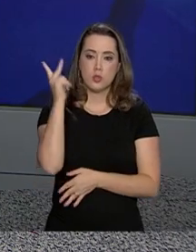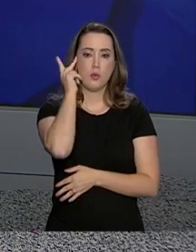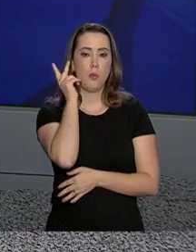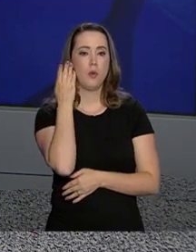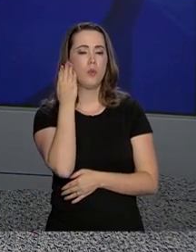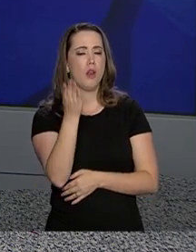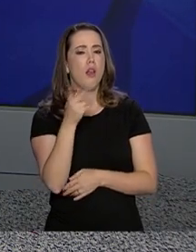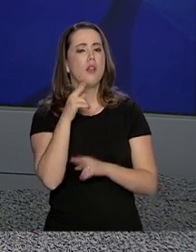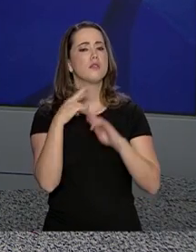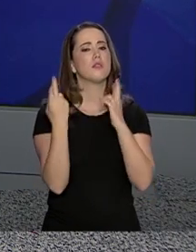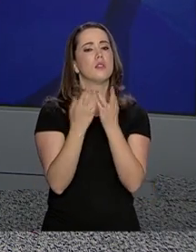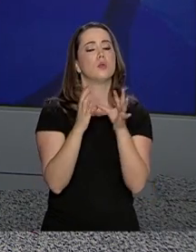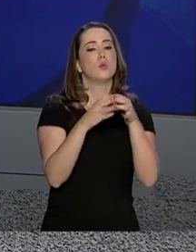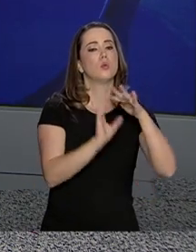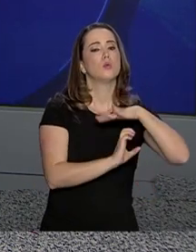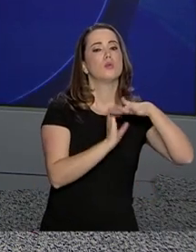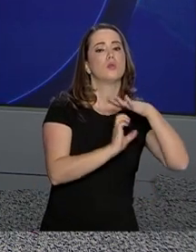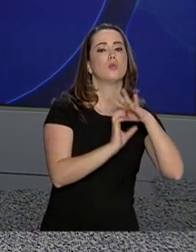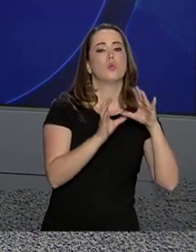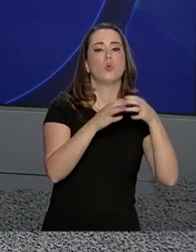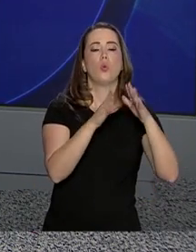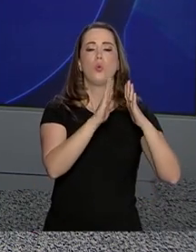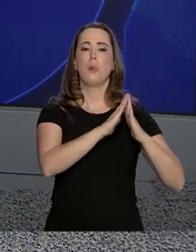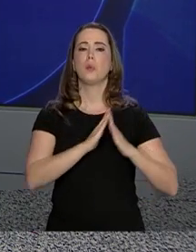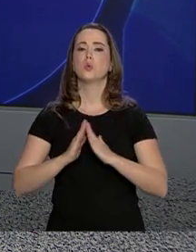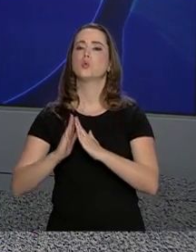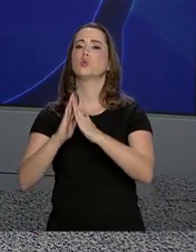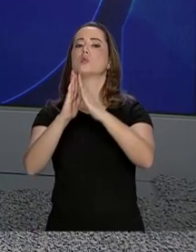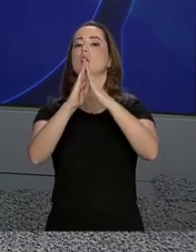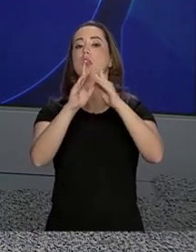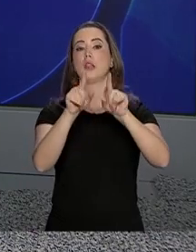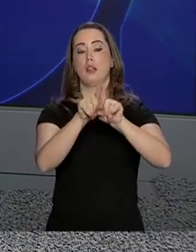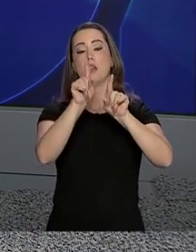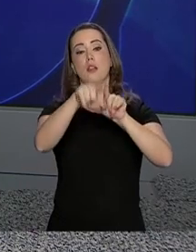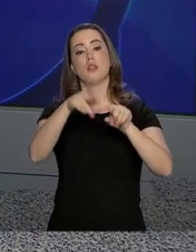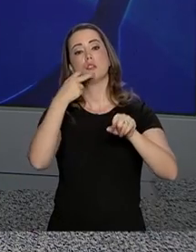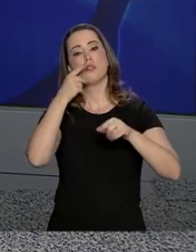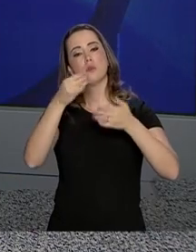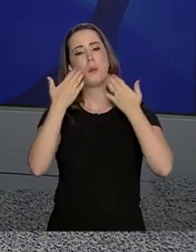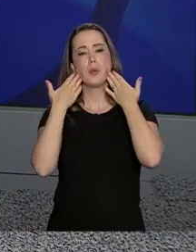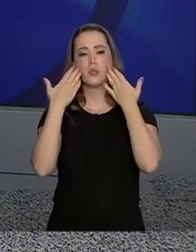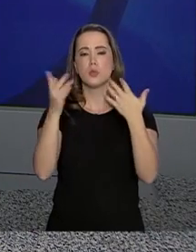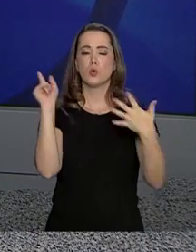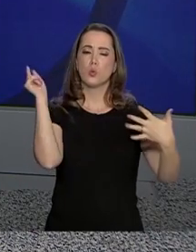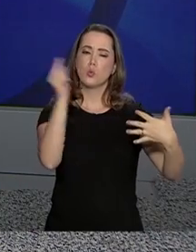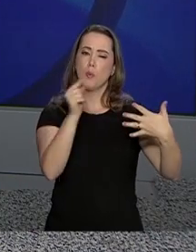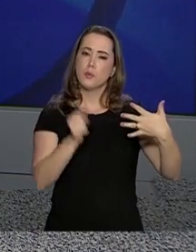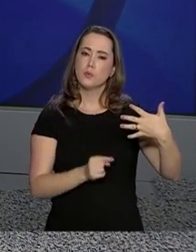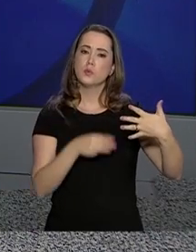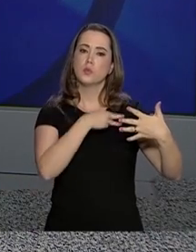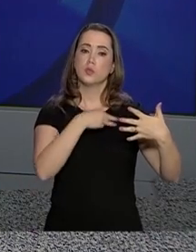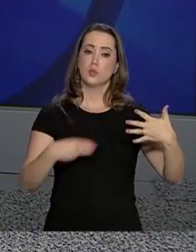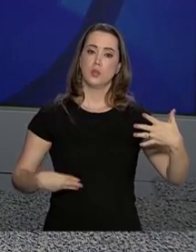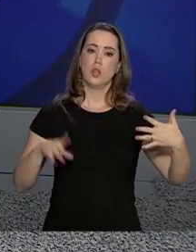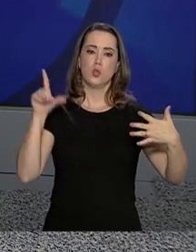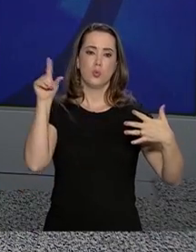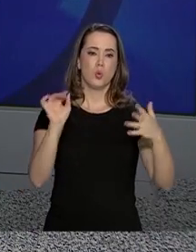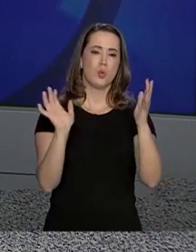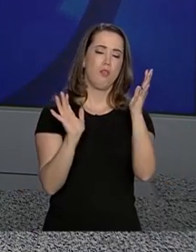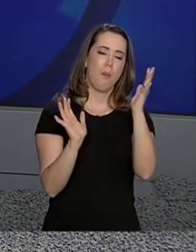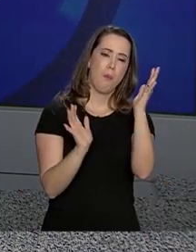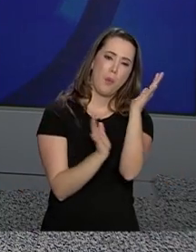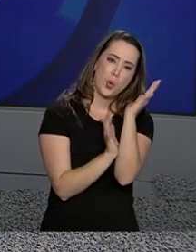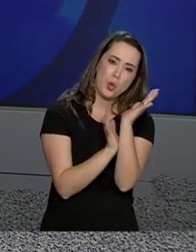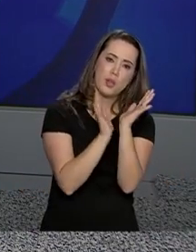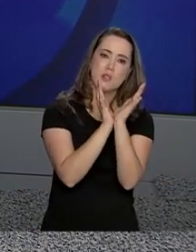Paulo. Lá se reuniu com empresários do mercado imobiliário e apresentou as metas do Ministério, como a redução da burocracia em